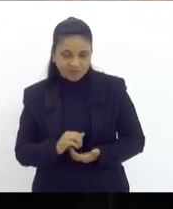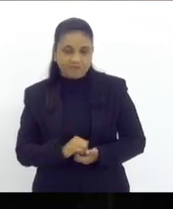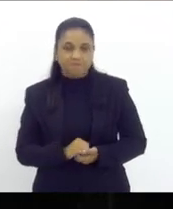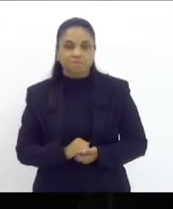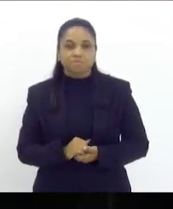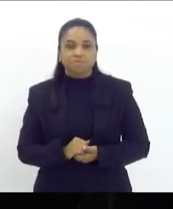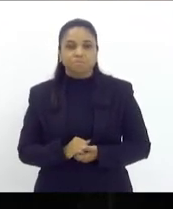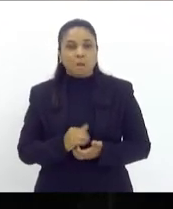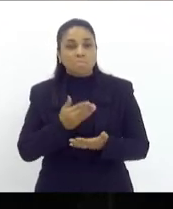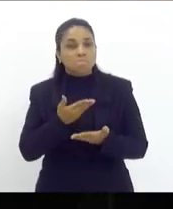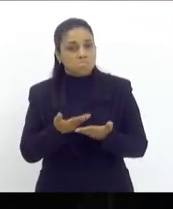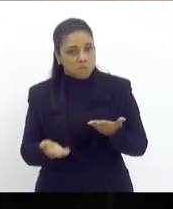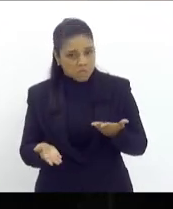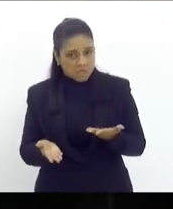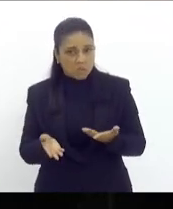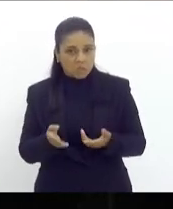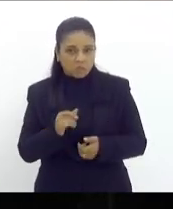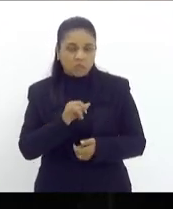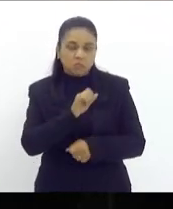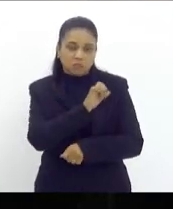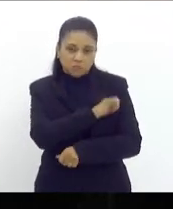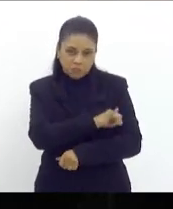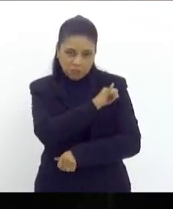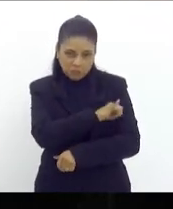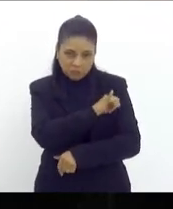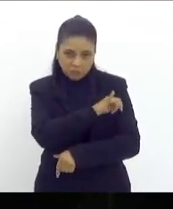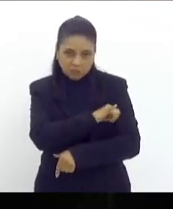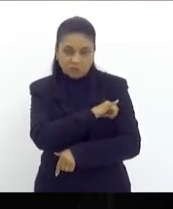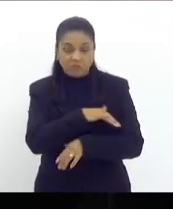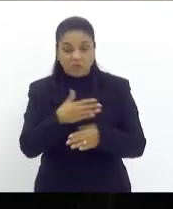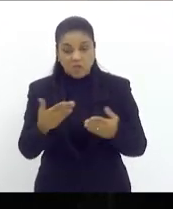reais e para este ano